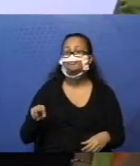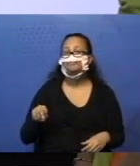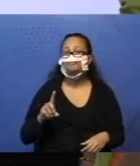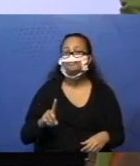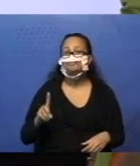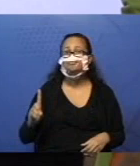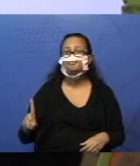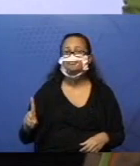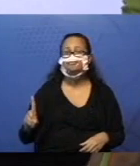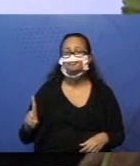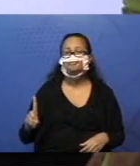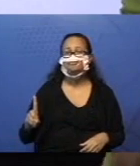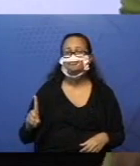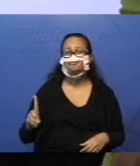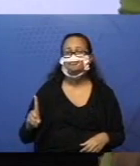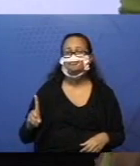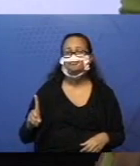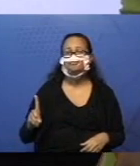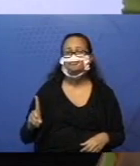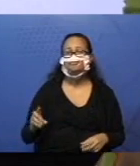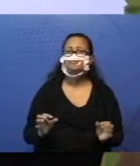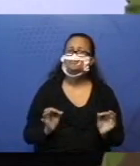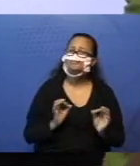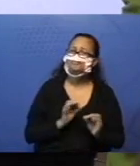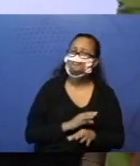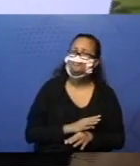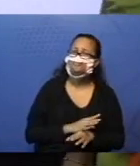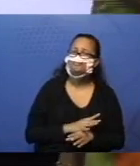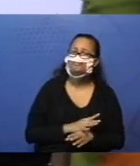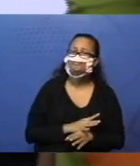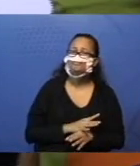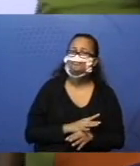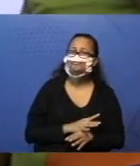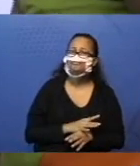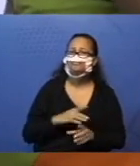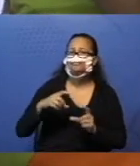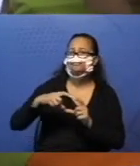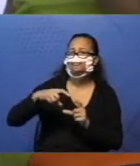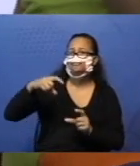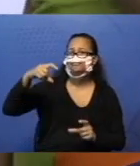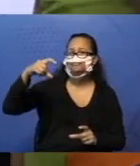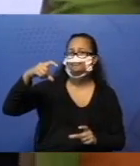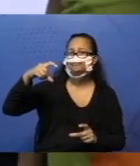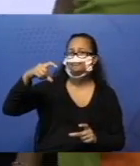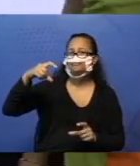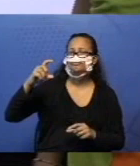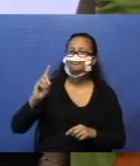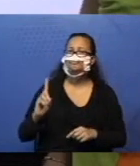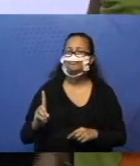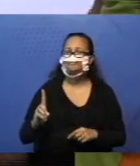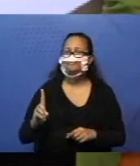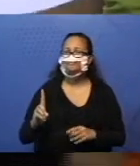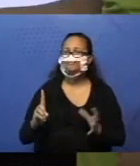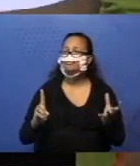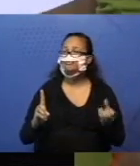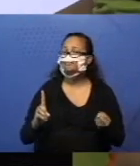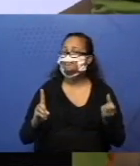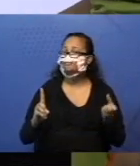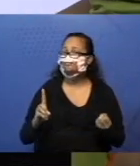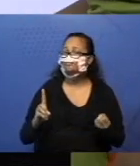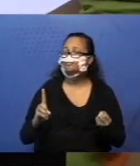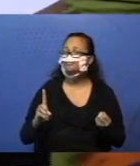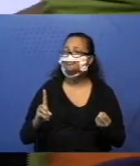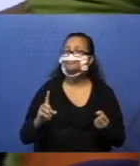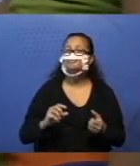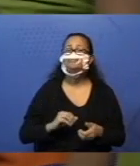11. E para finalizar, a barrinha de valor 1, ela é branquinha. Então,